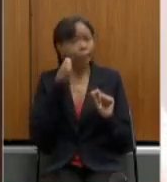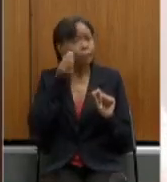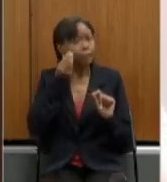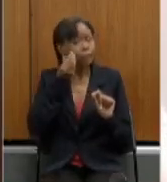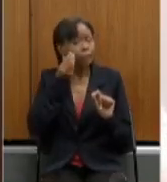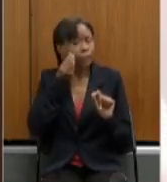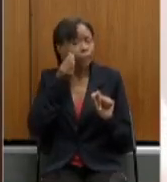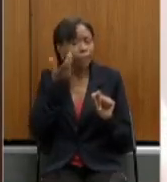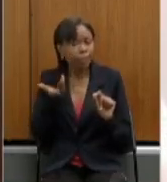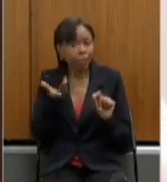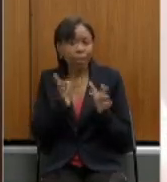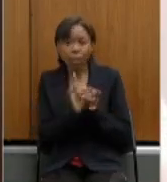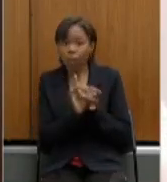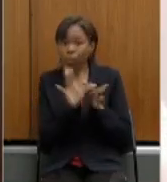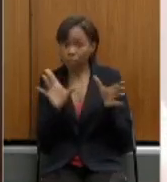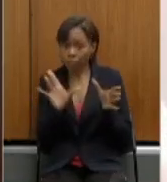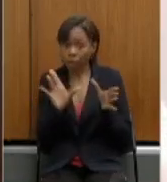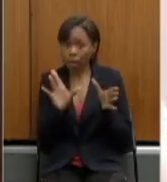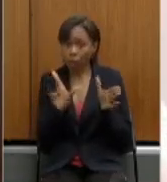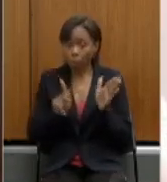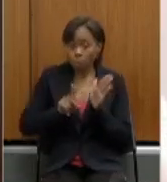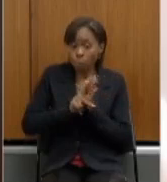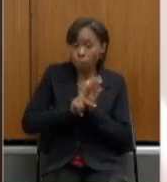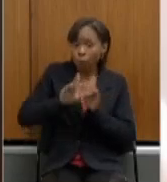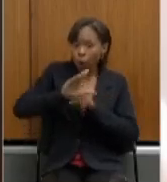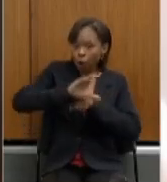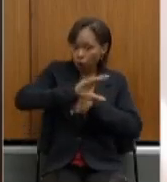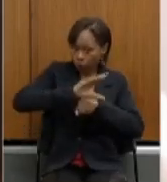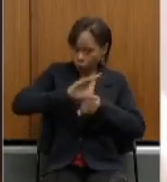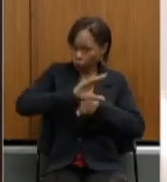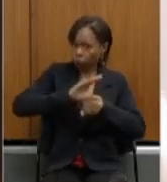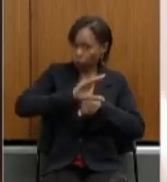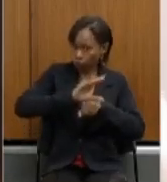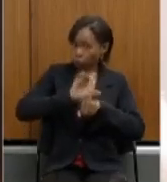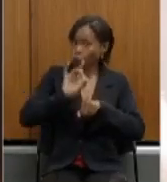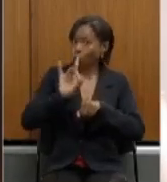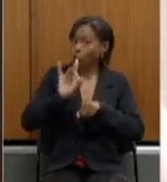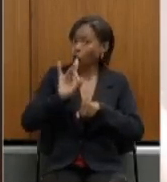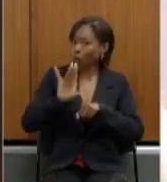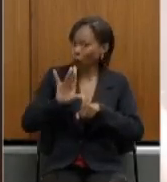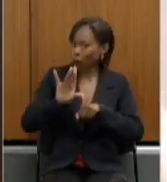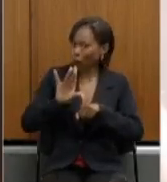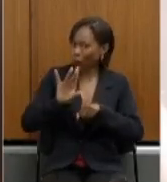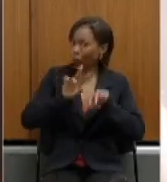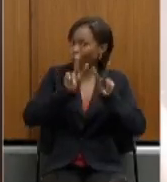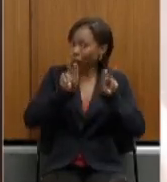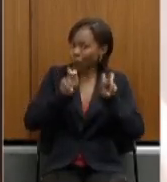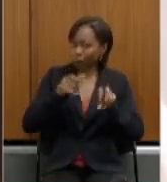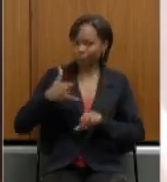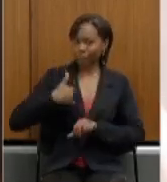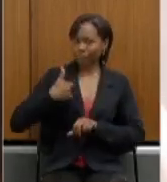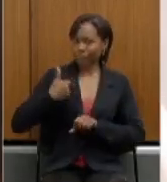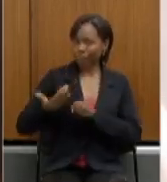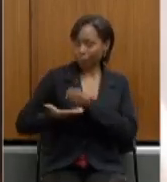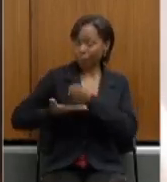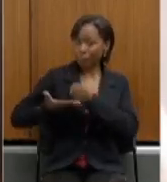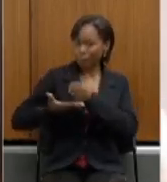deixar constitucionalizado apenas a questão da idade mínima, que é hoje o que já consta